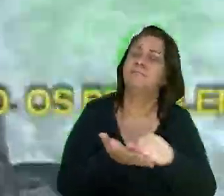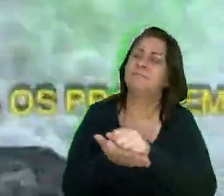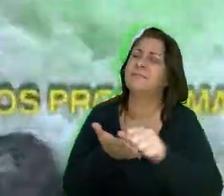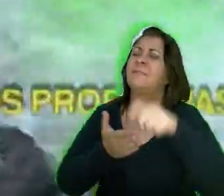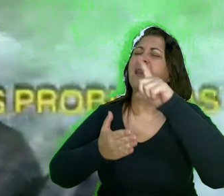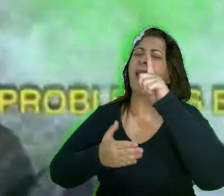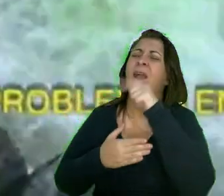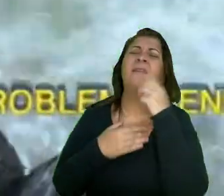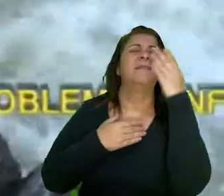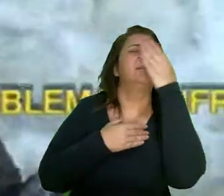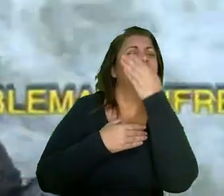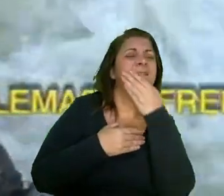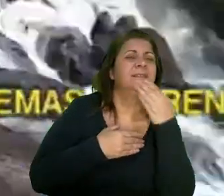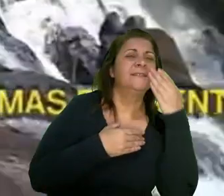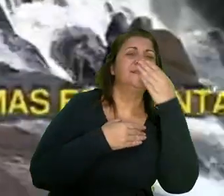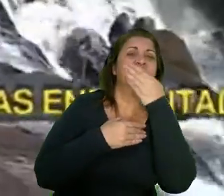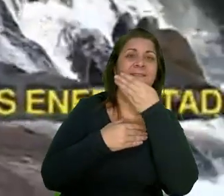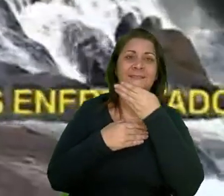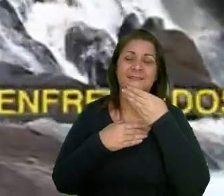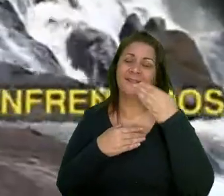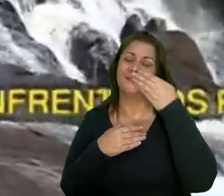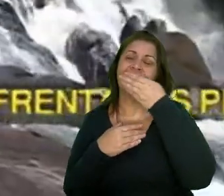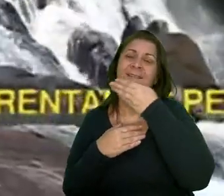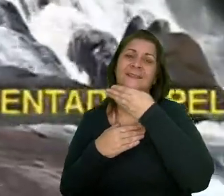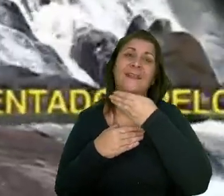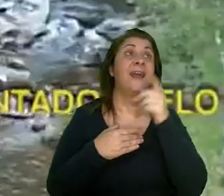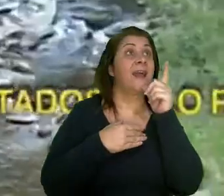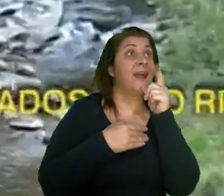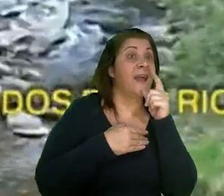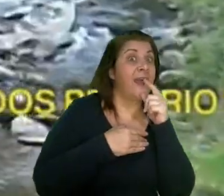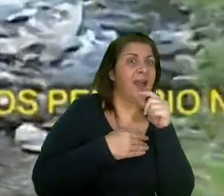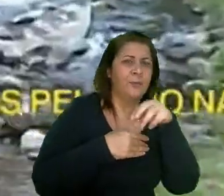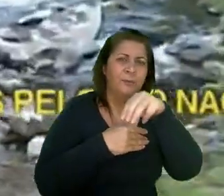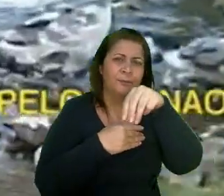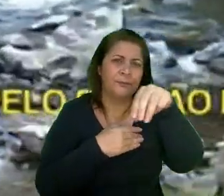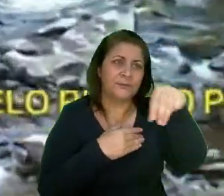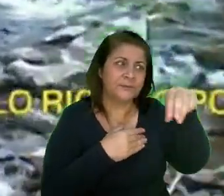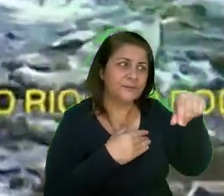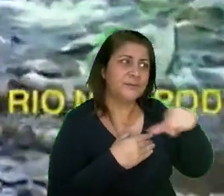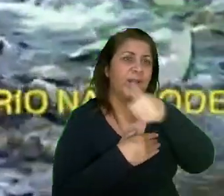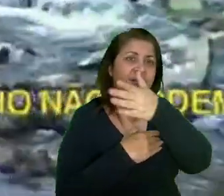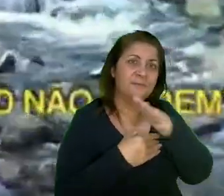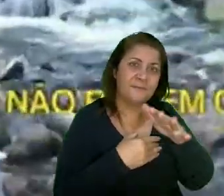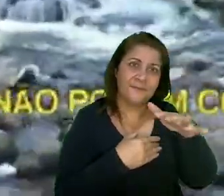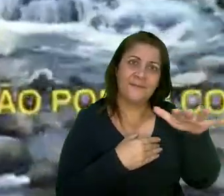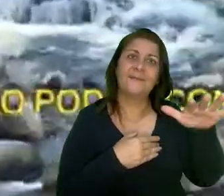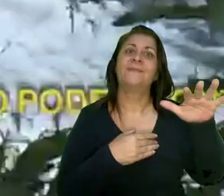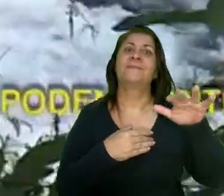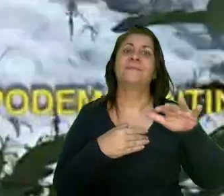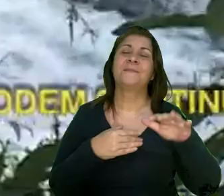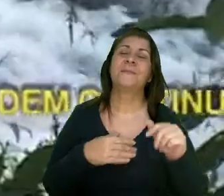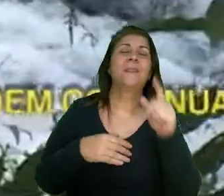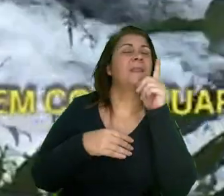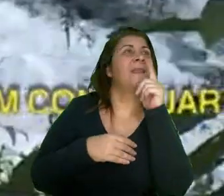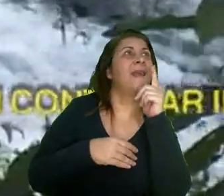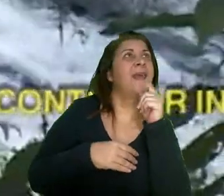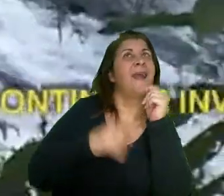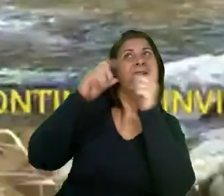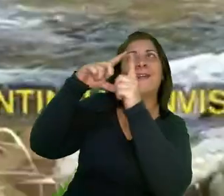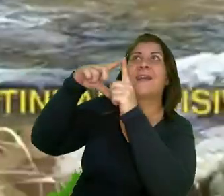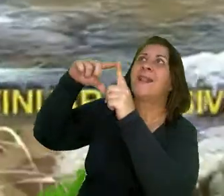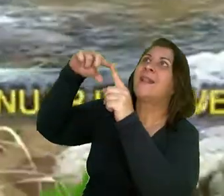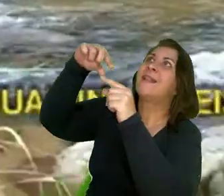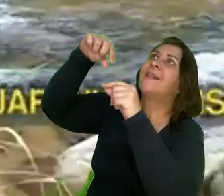Água doce Água salgada Água